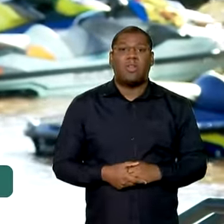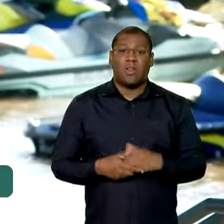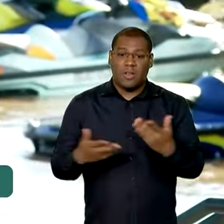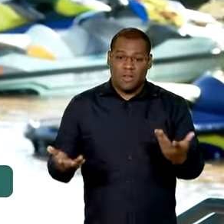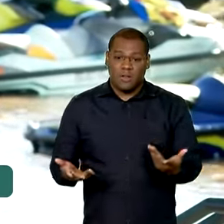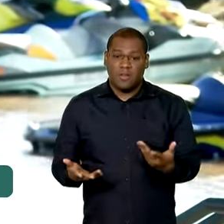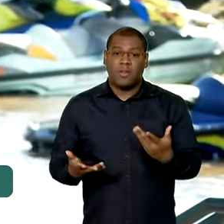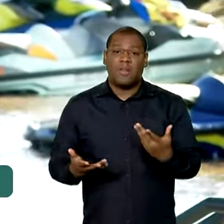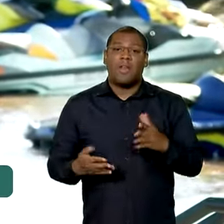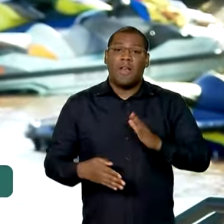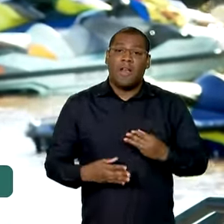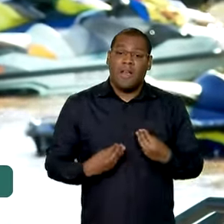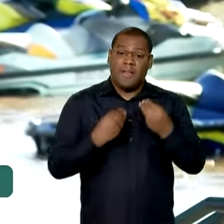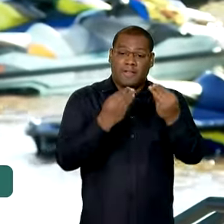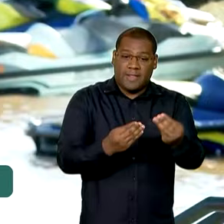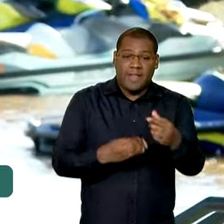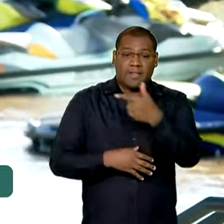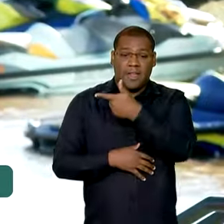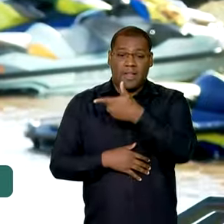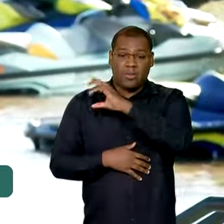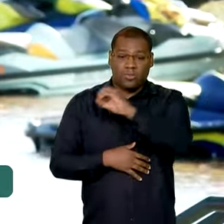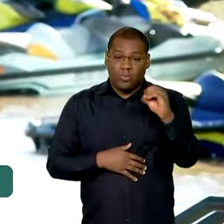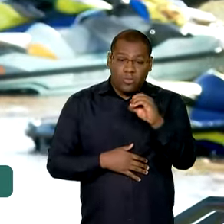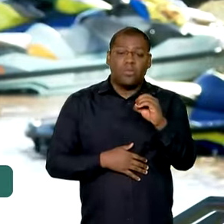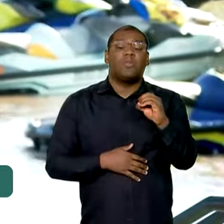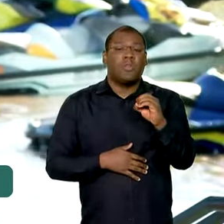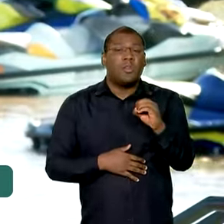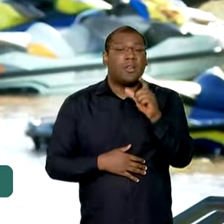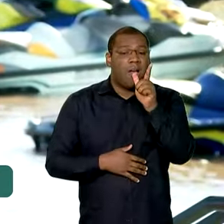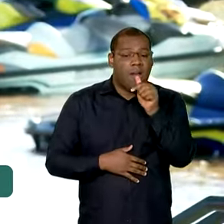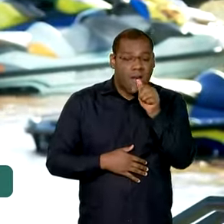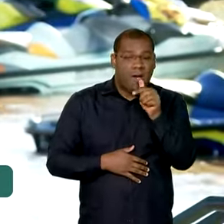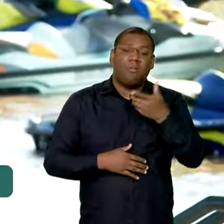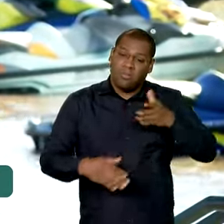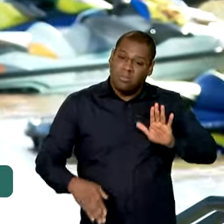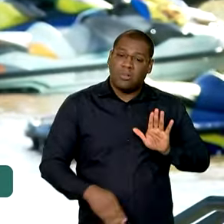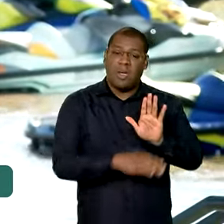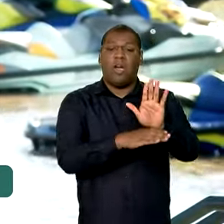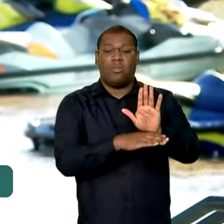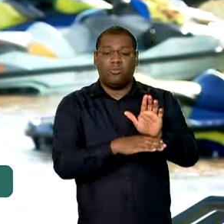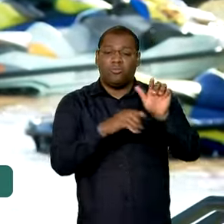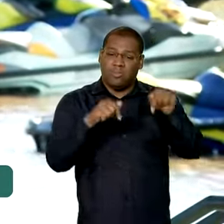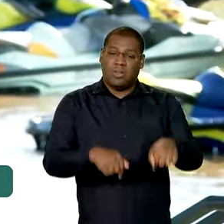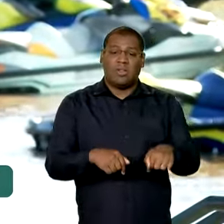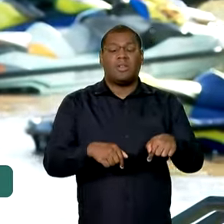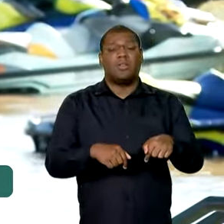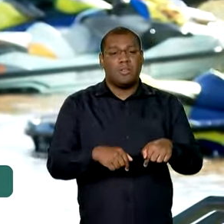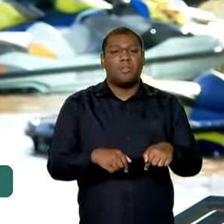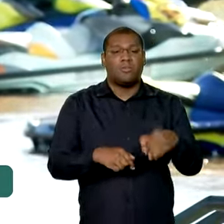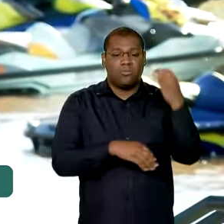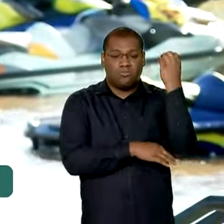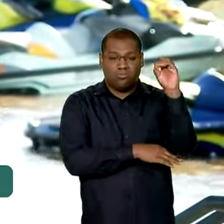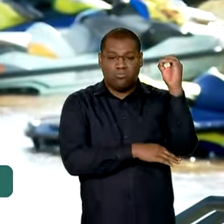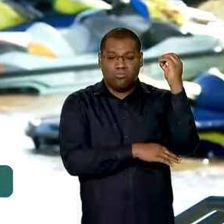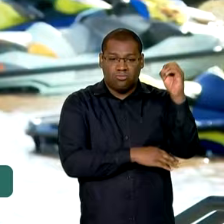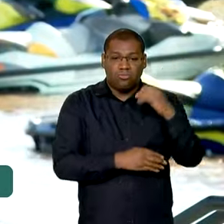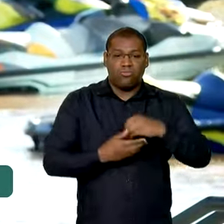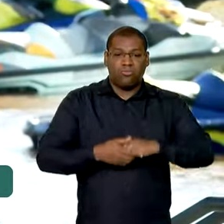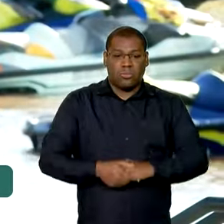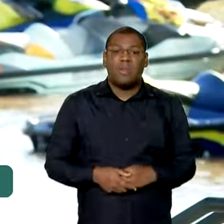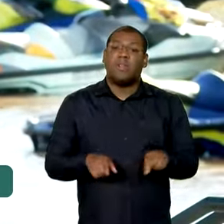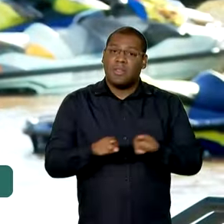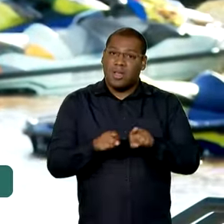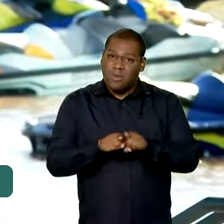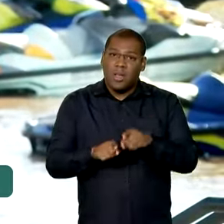purificadores de água, isso vai ajudar muito na situação aqui, e também mantimentos. A gente